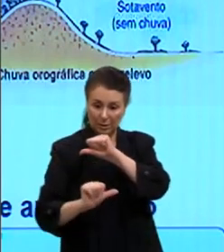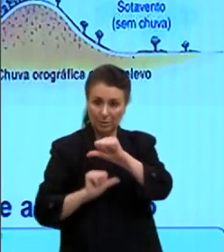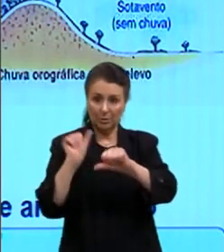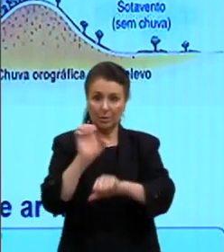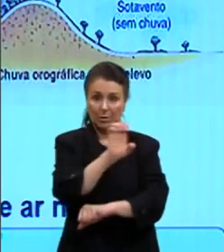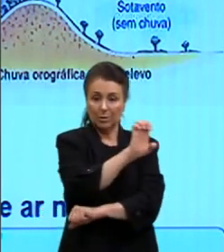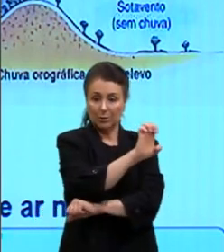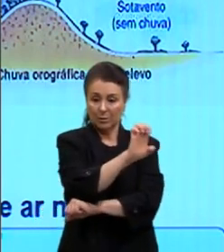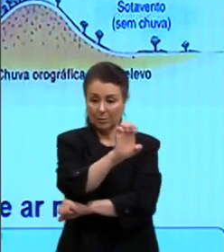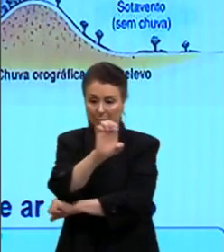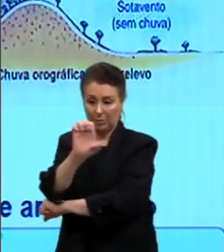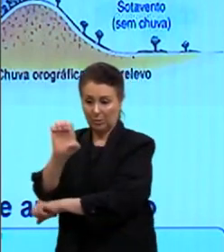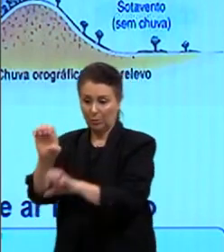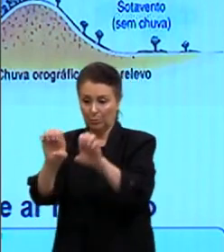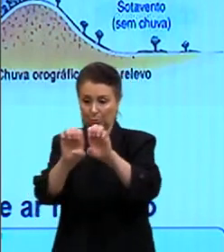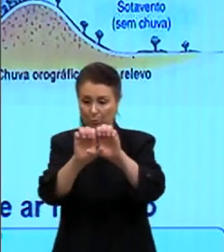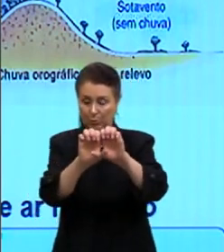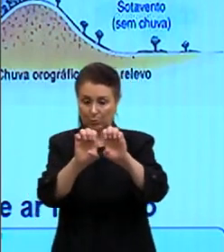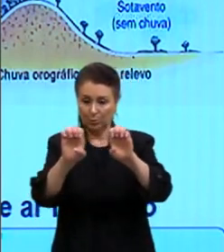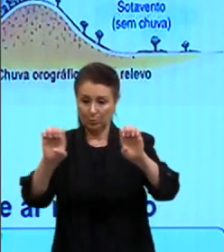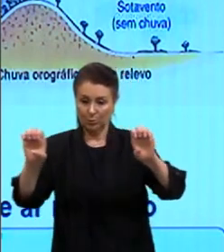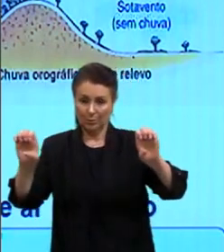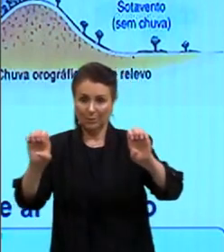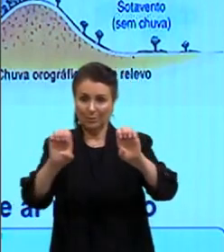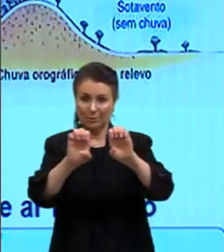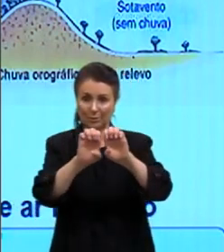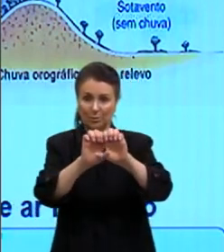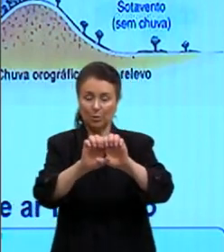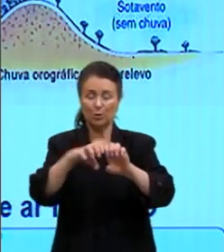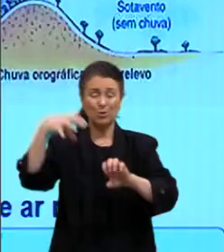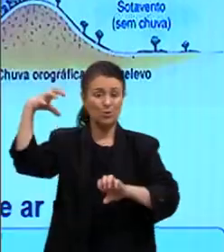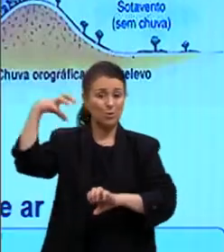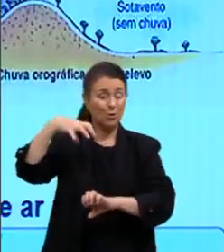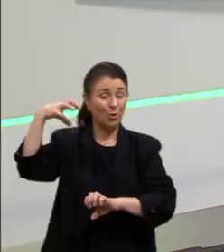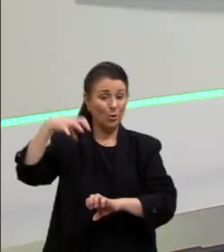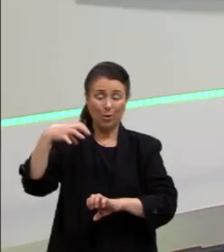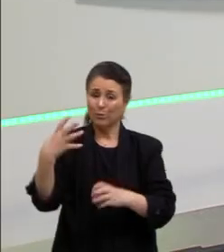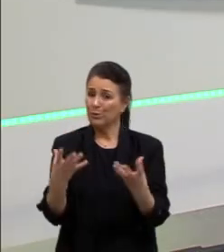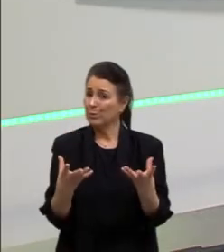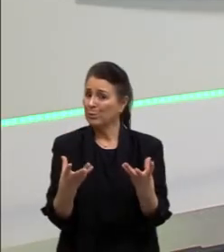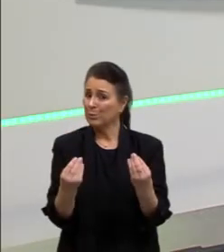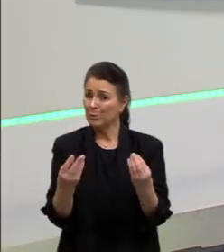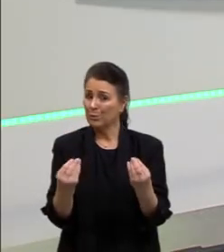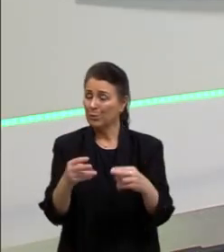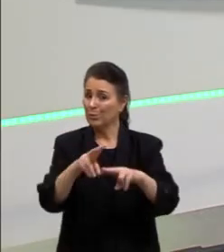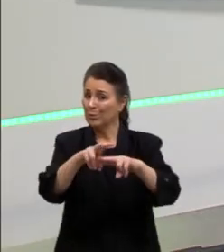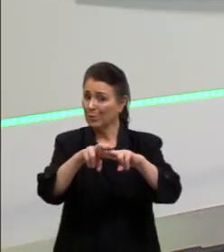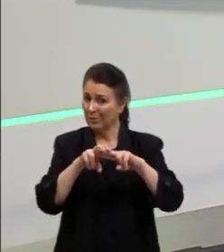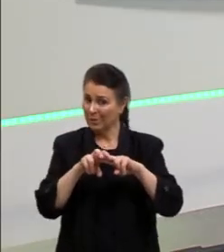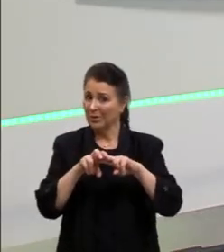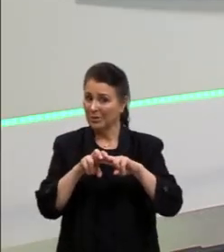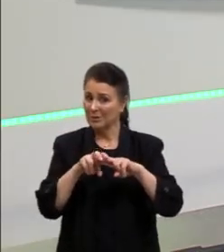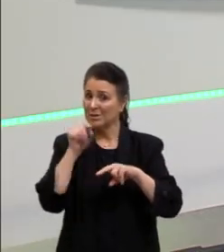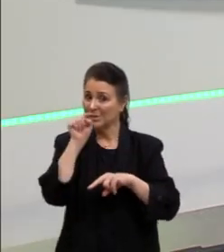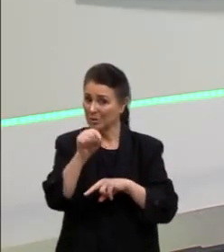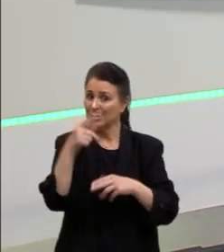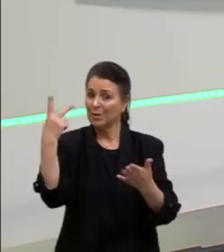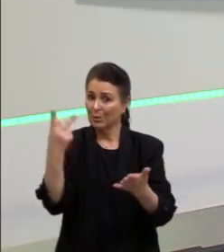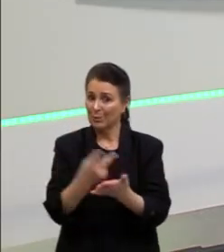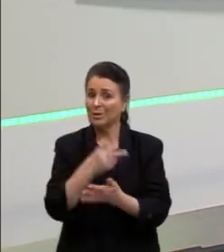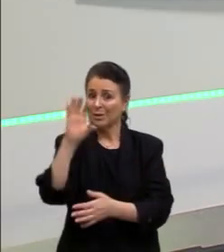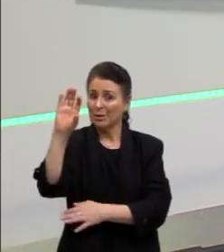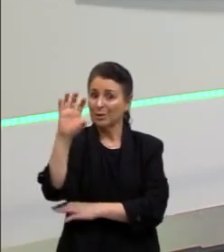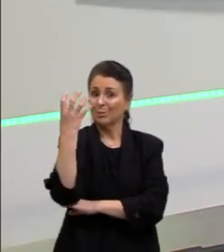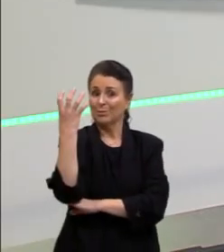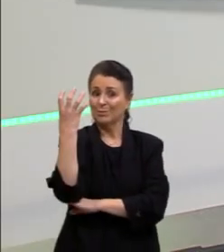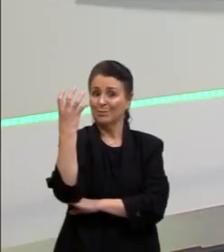vamos formar uma zona de convergência, onde vai chover muito, vai ter muita atuação aí dessas relações, tá? O que vai